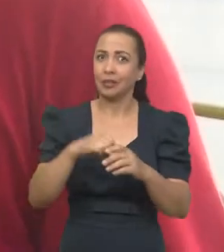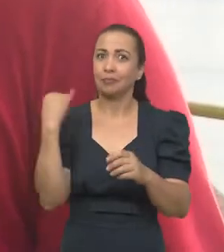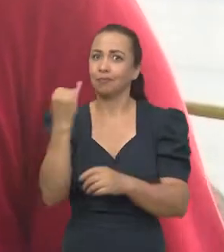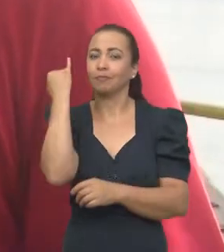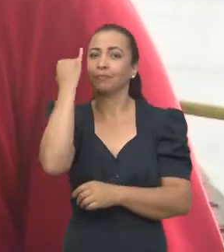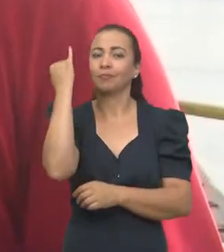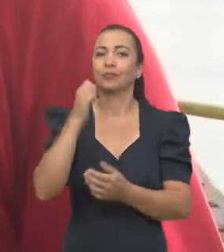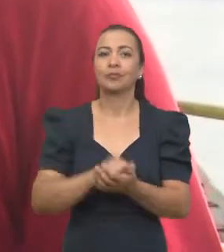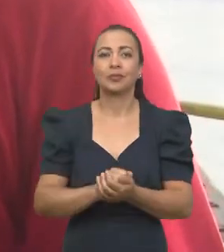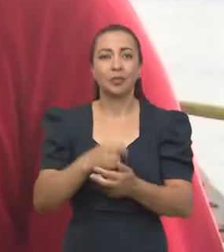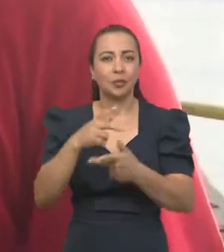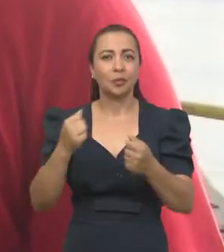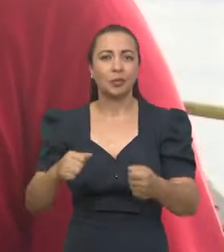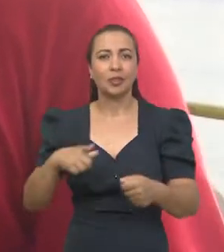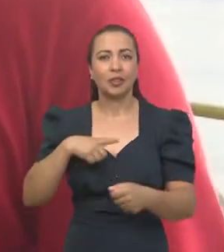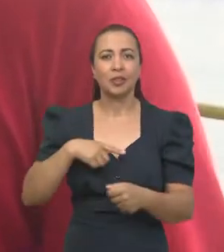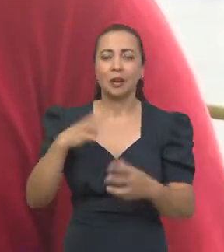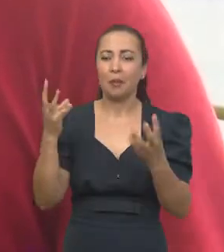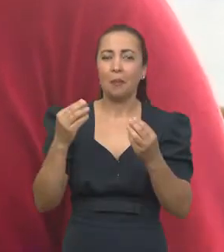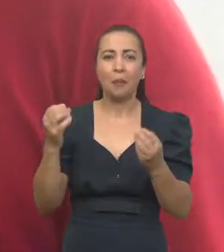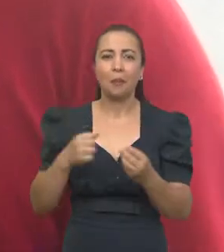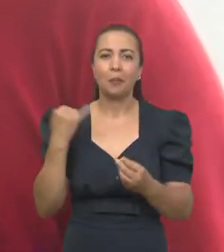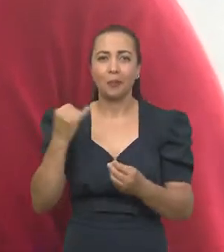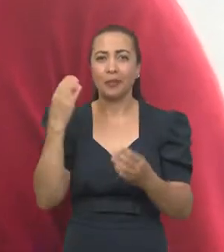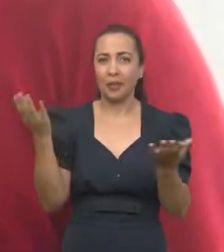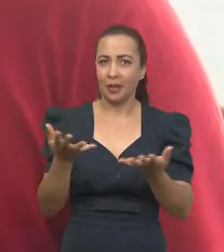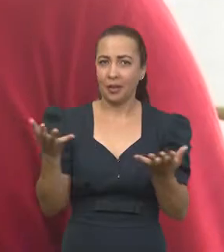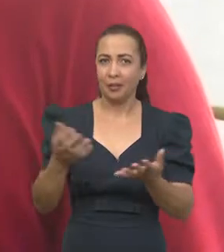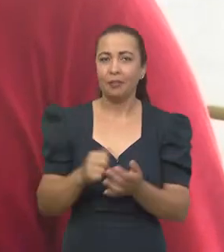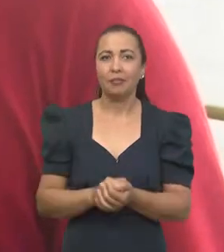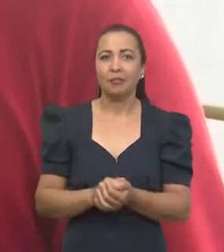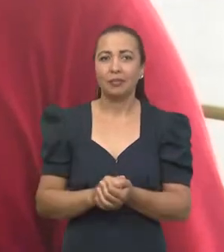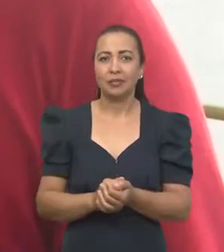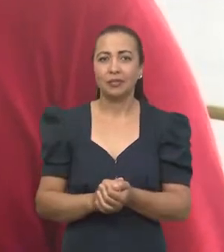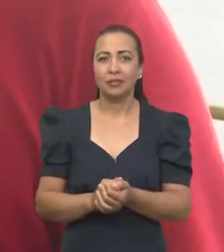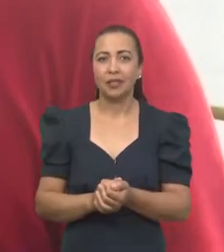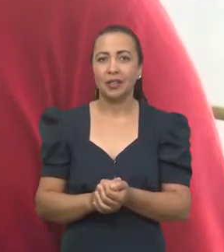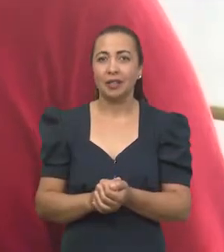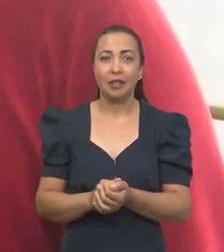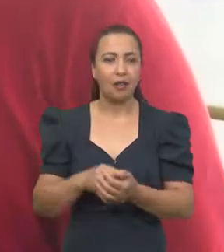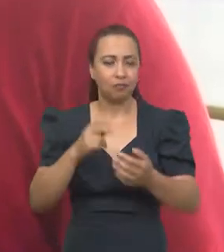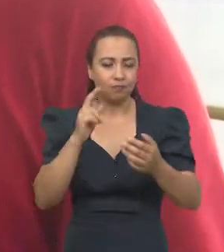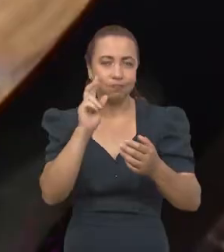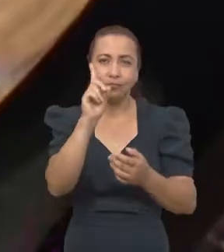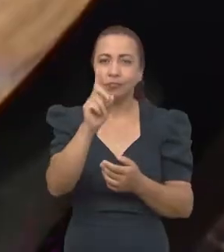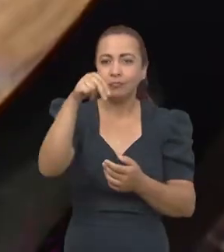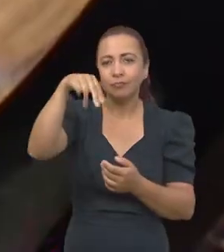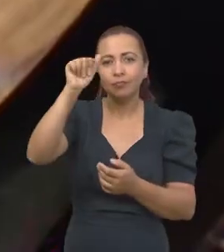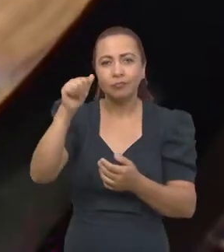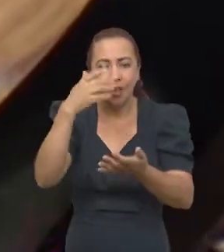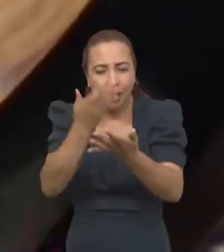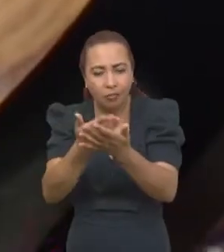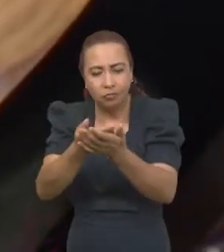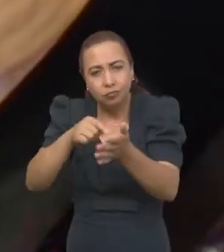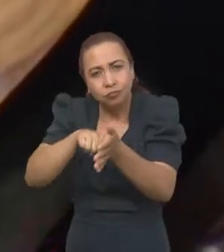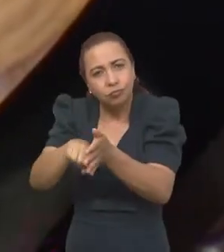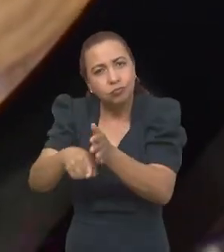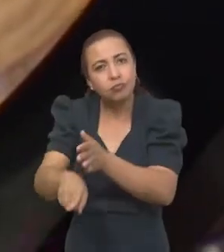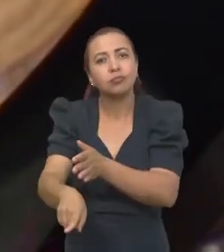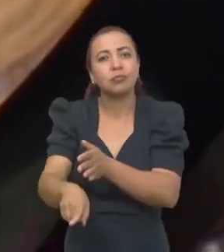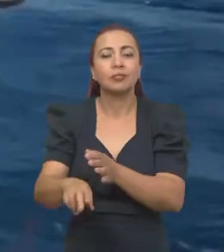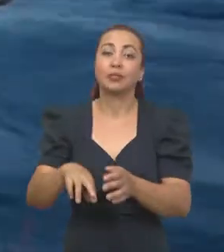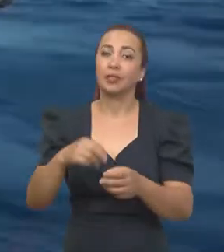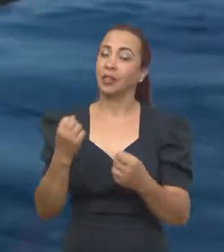ponta, que, por exemplo, uma das coisas que está em muito voga agora é exatamente essa parte de sequenciamento genético. E aí é uma